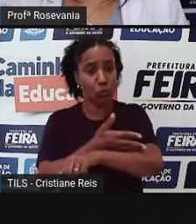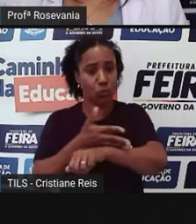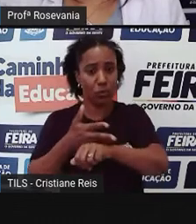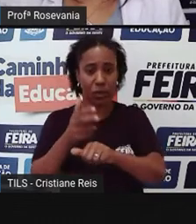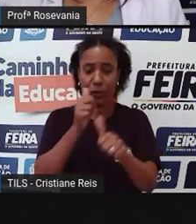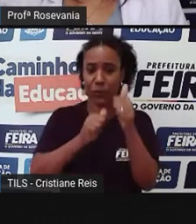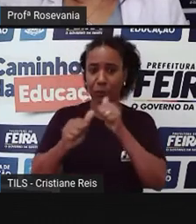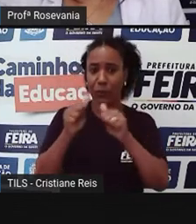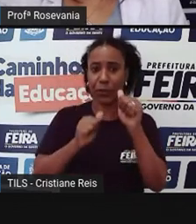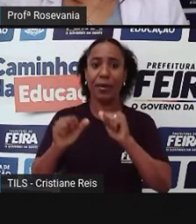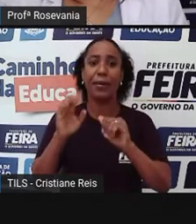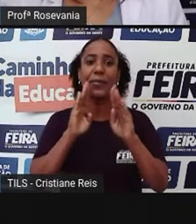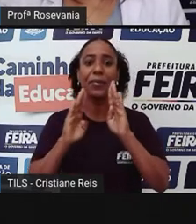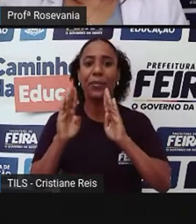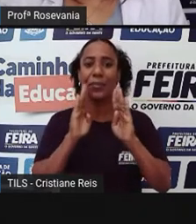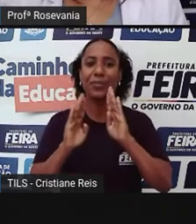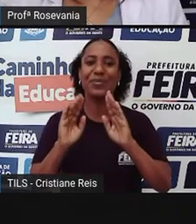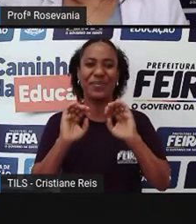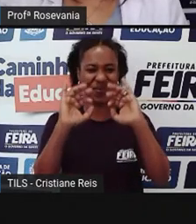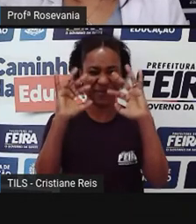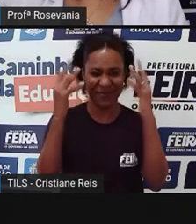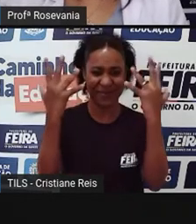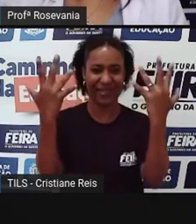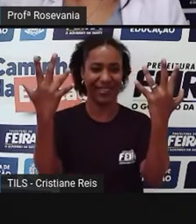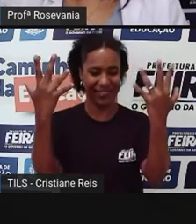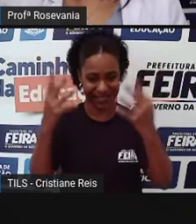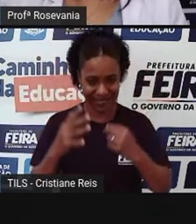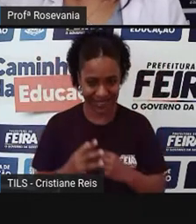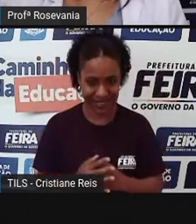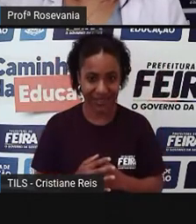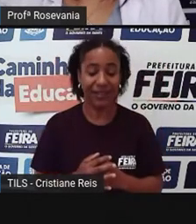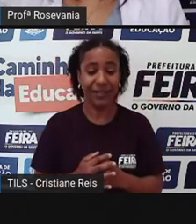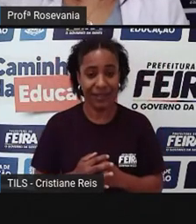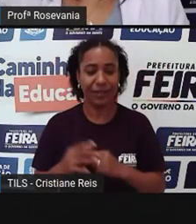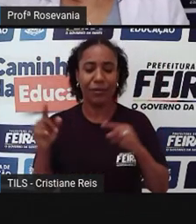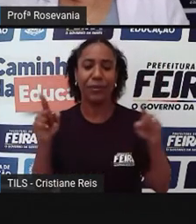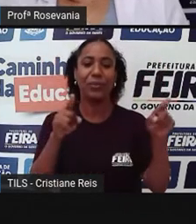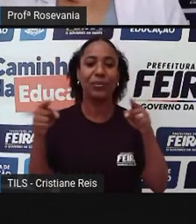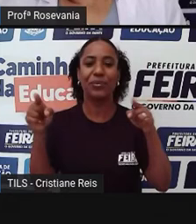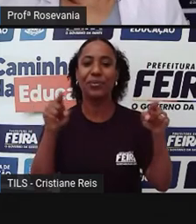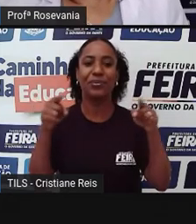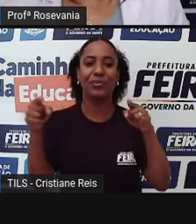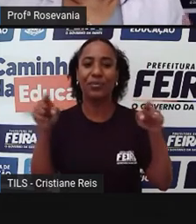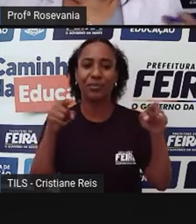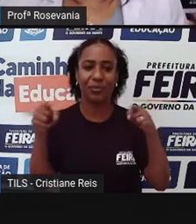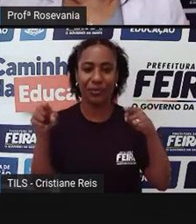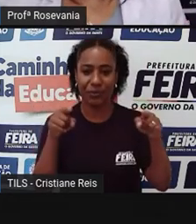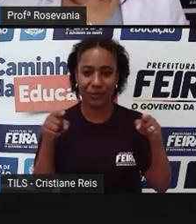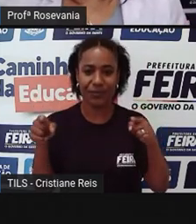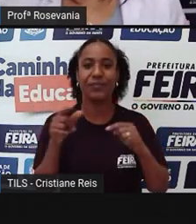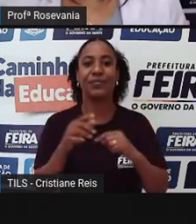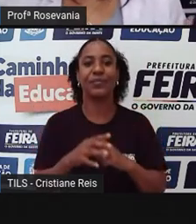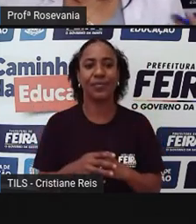encontra, né, shows, né, ao vivo, né, música ao vivo, você vai encontrar